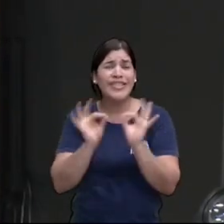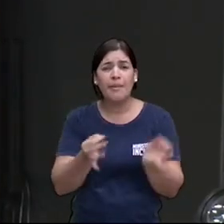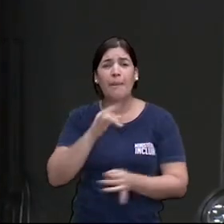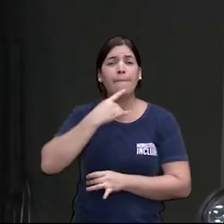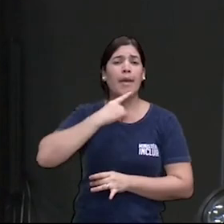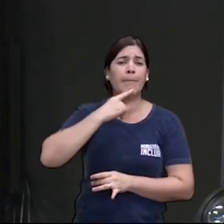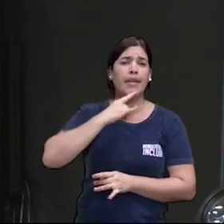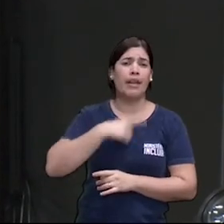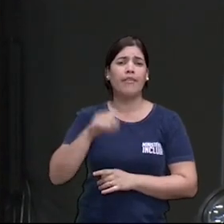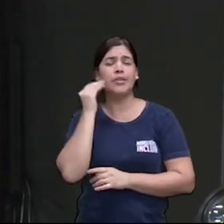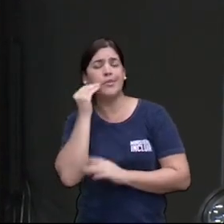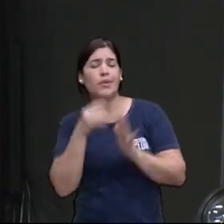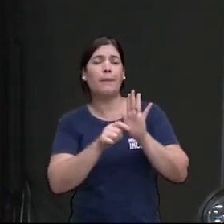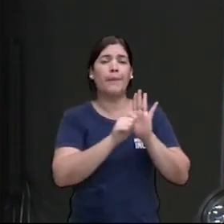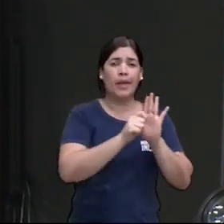foi para maconha,